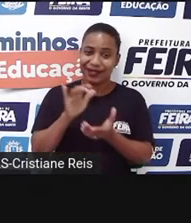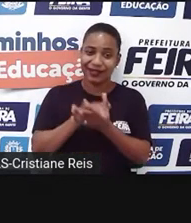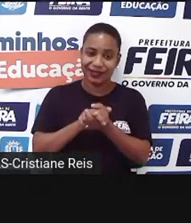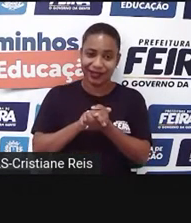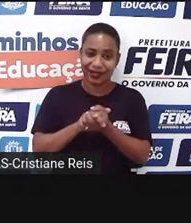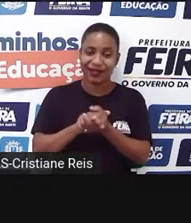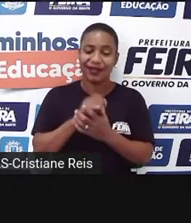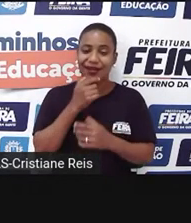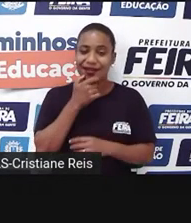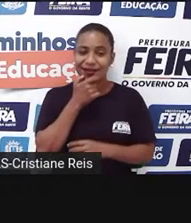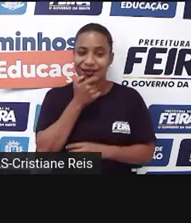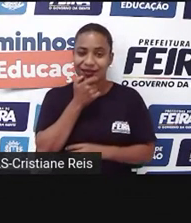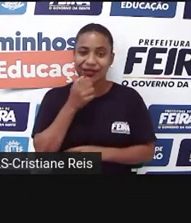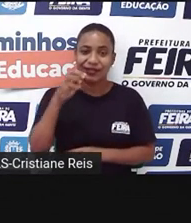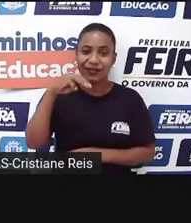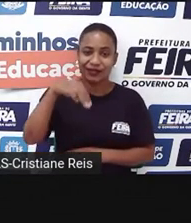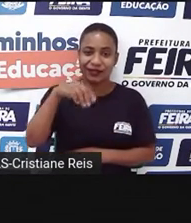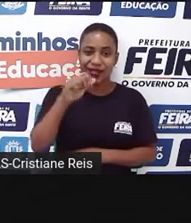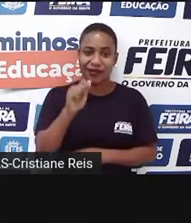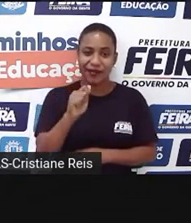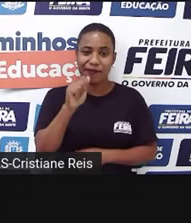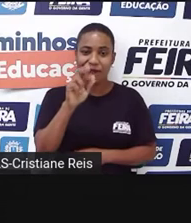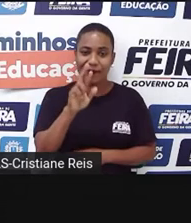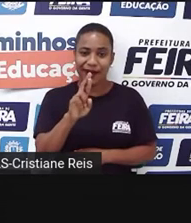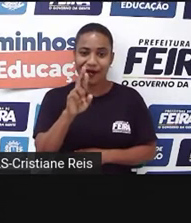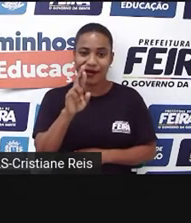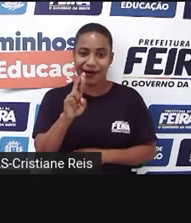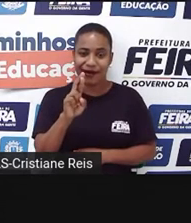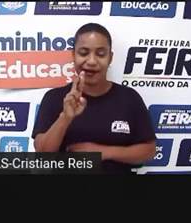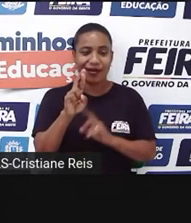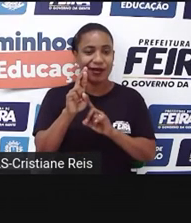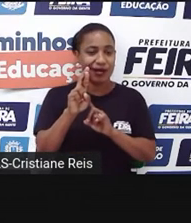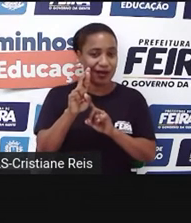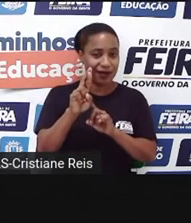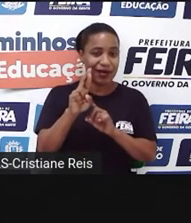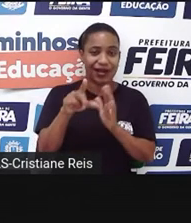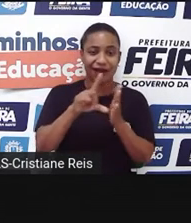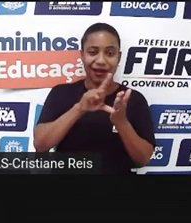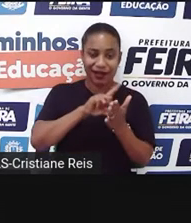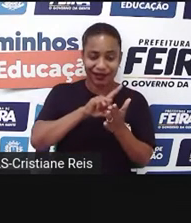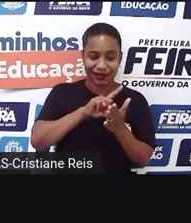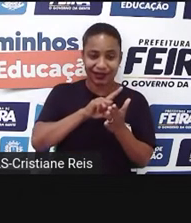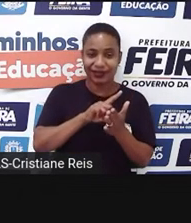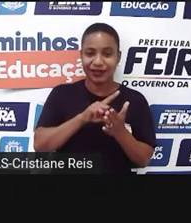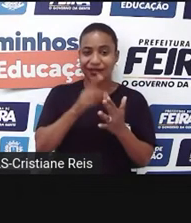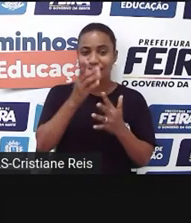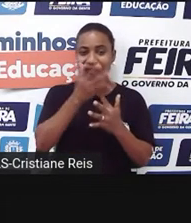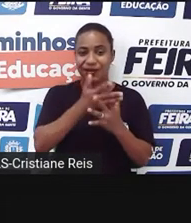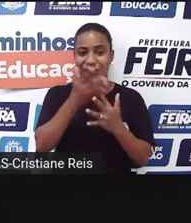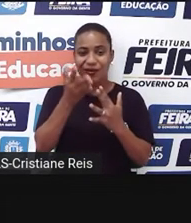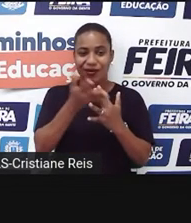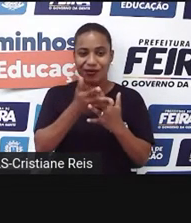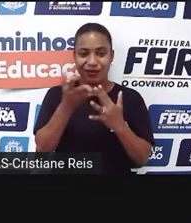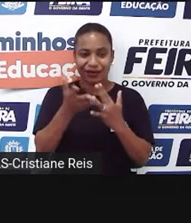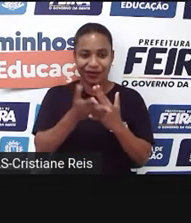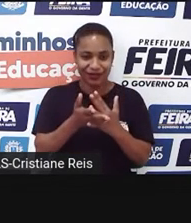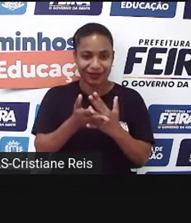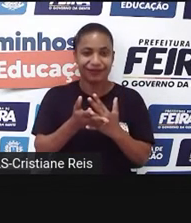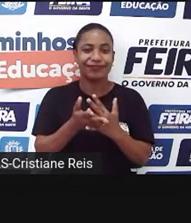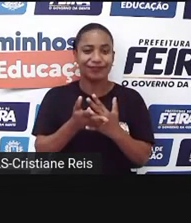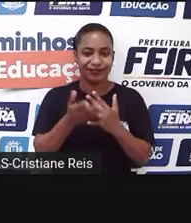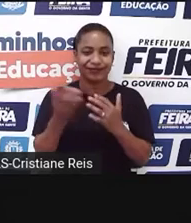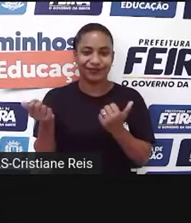E antes desse Y, você tem uma consonante. Nesta situação, o que é que você deve fazer? Você